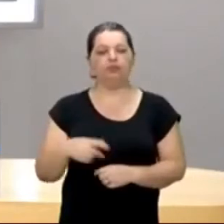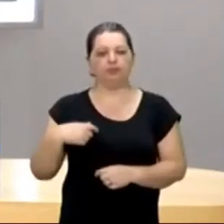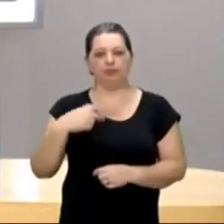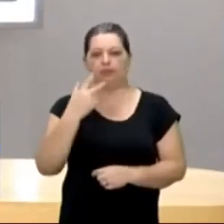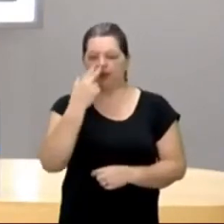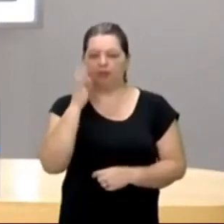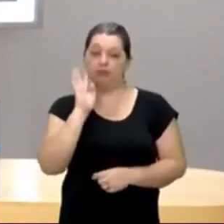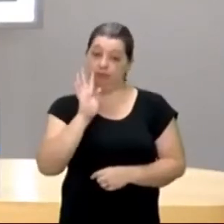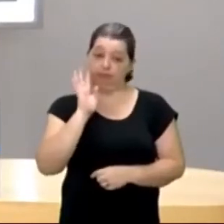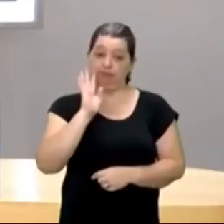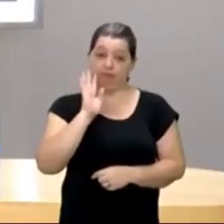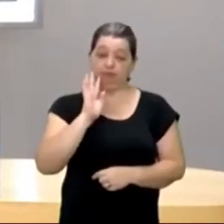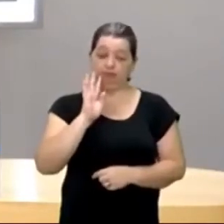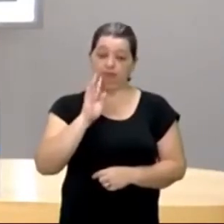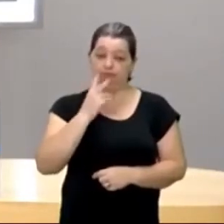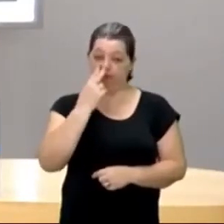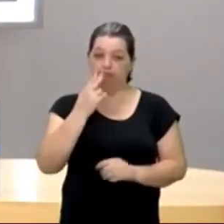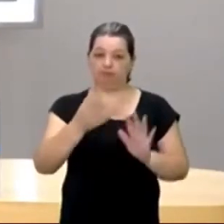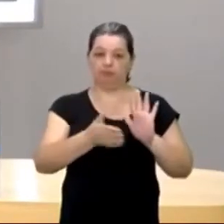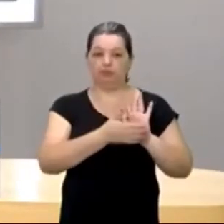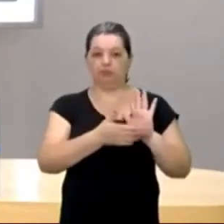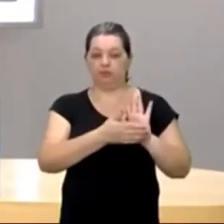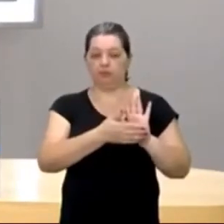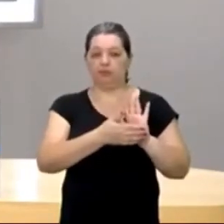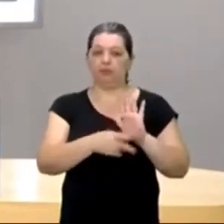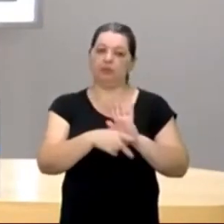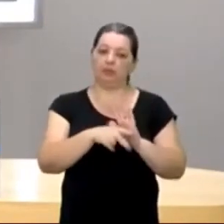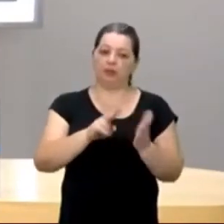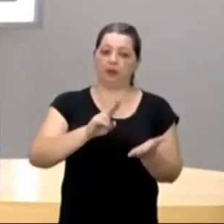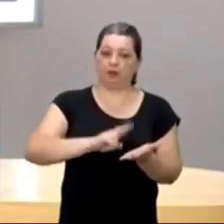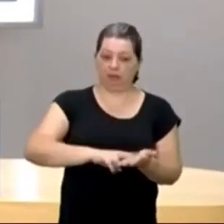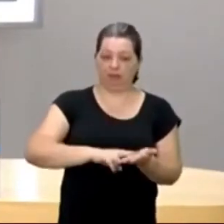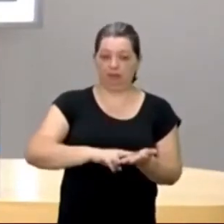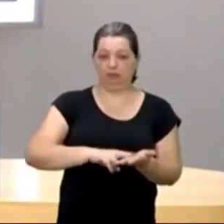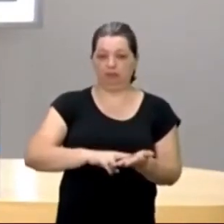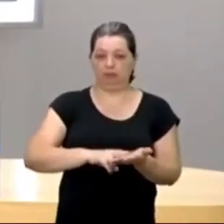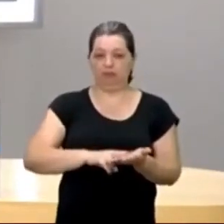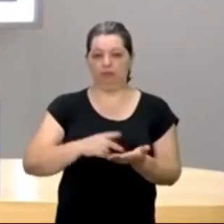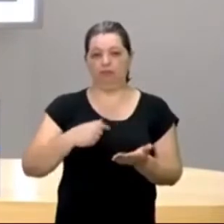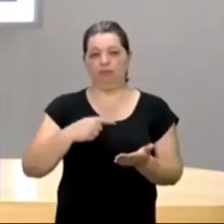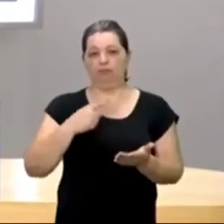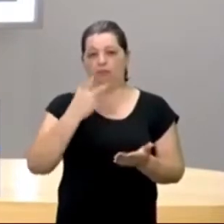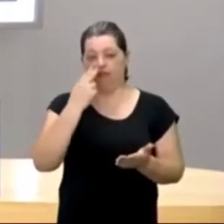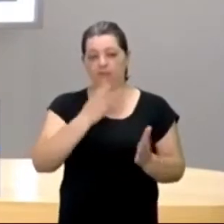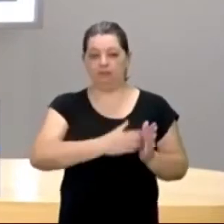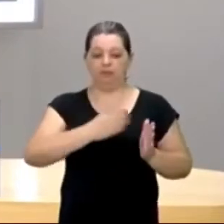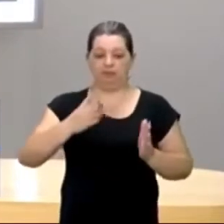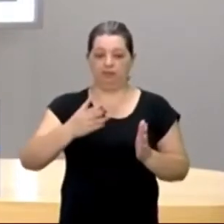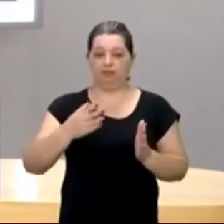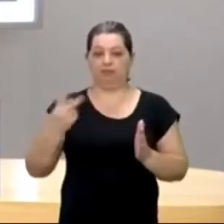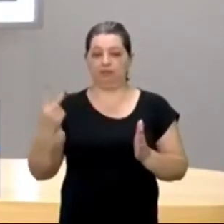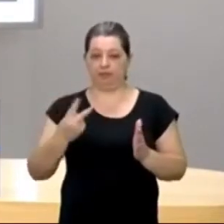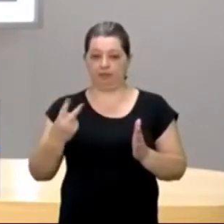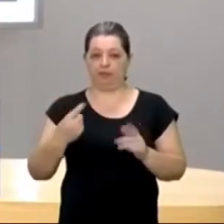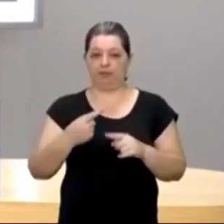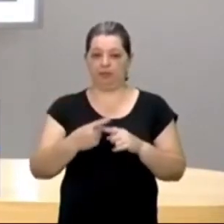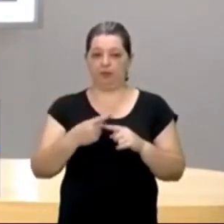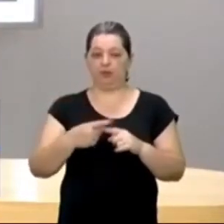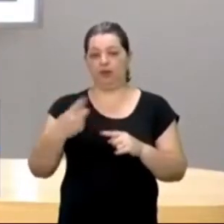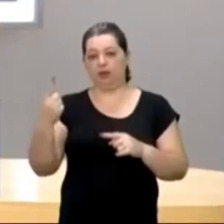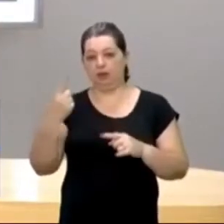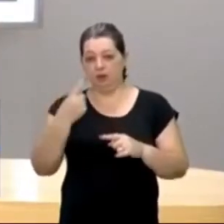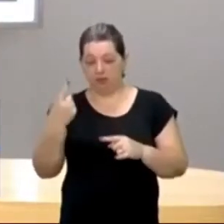debate, que acho que deveria ser proposto pela Carta de Achamento. Acho que pode até ser uma das questões da segunda fase, já que a primeira fase da prova da Unicamp já passou.